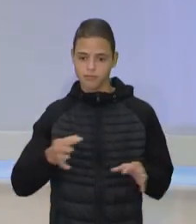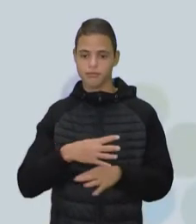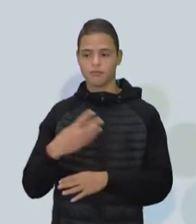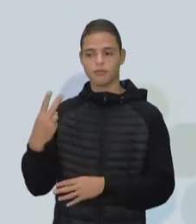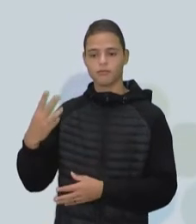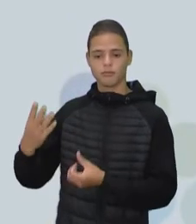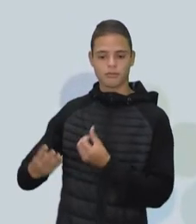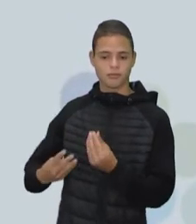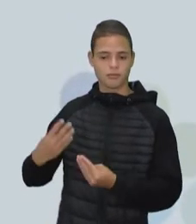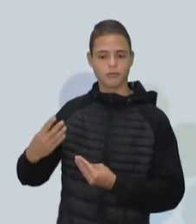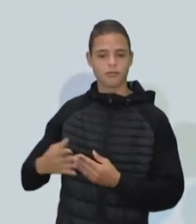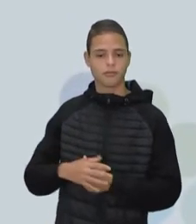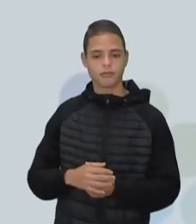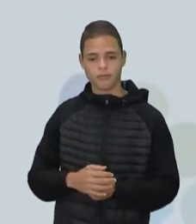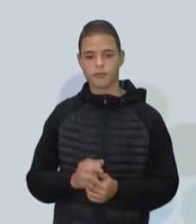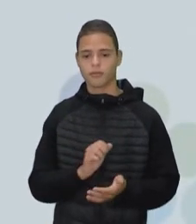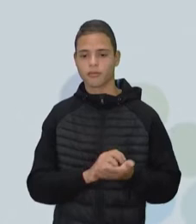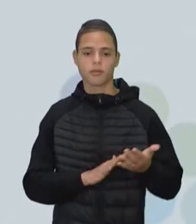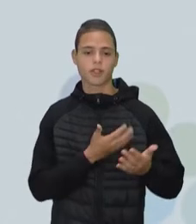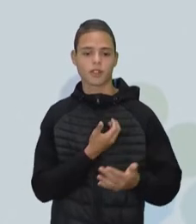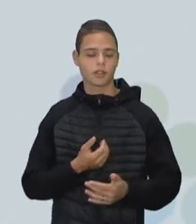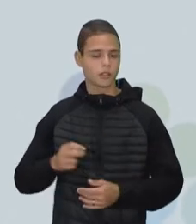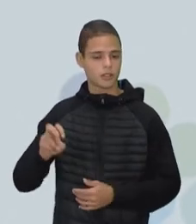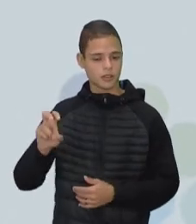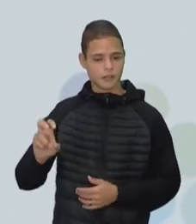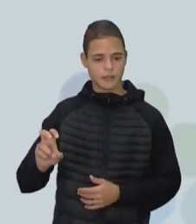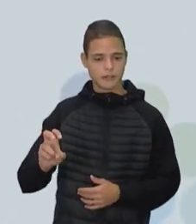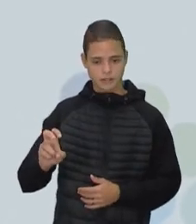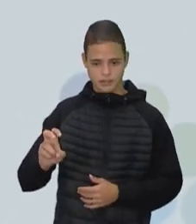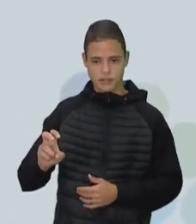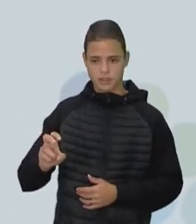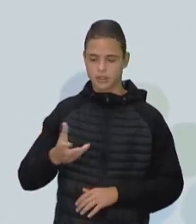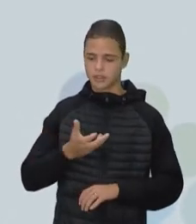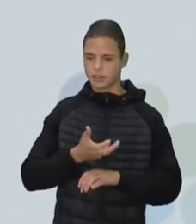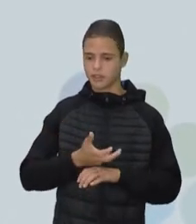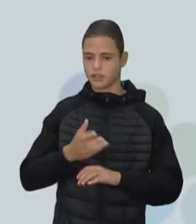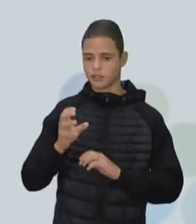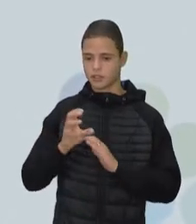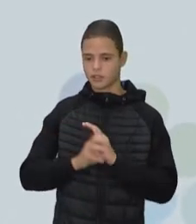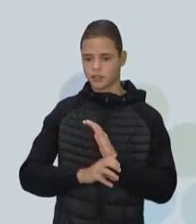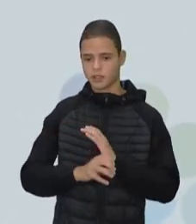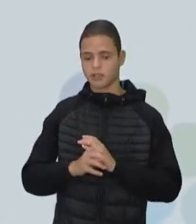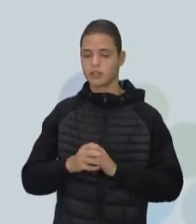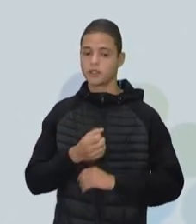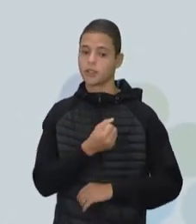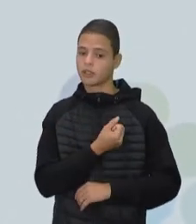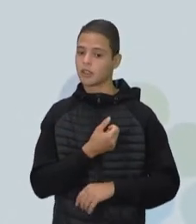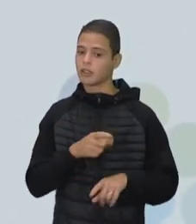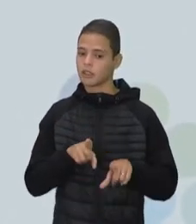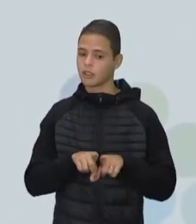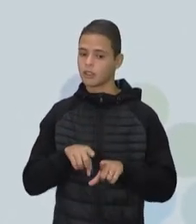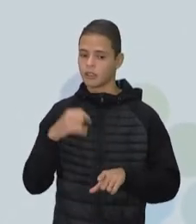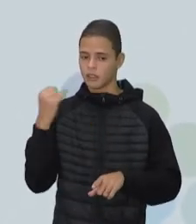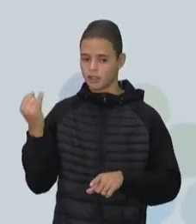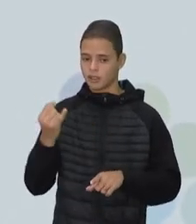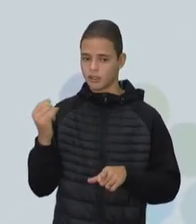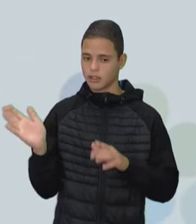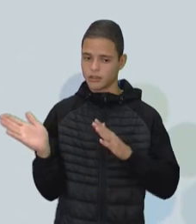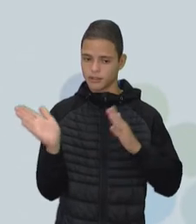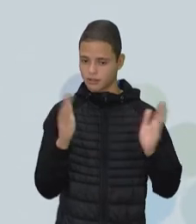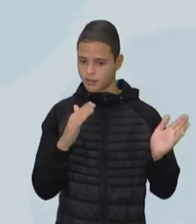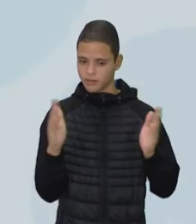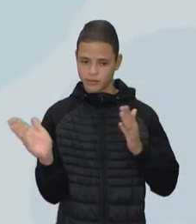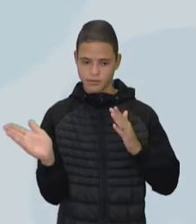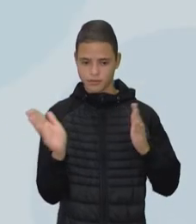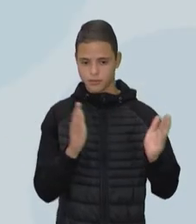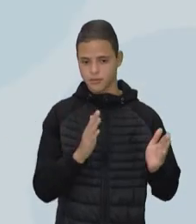bimestre, na atividade 5, da unidade curricular, números também importam. Eu vou passando os slides aqui,